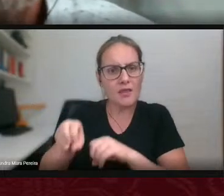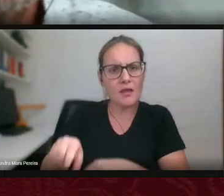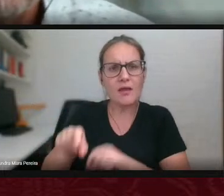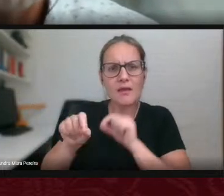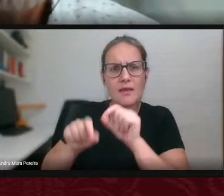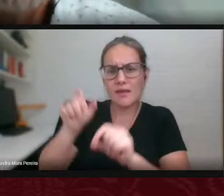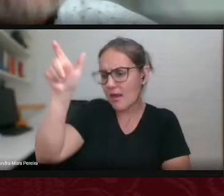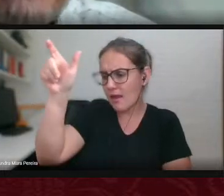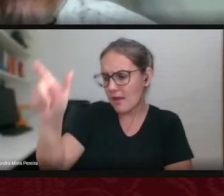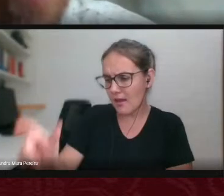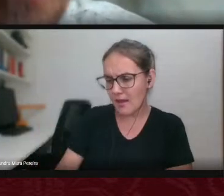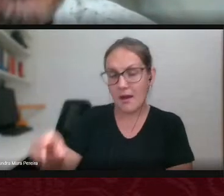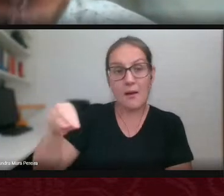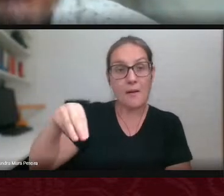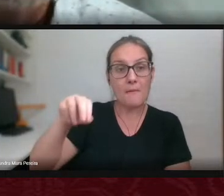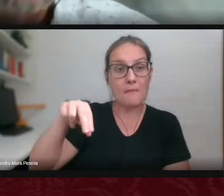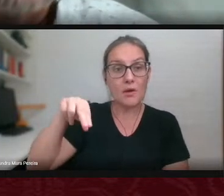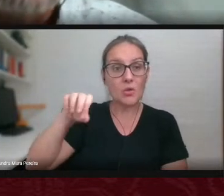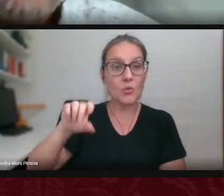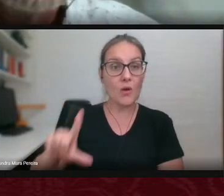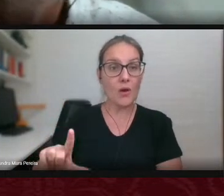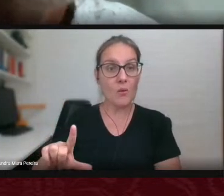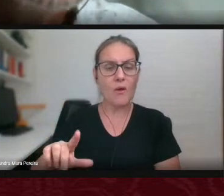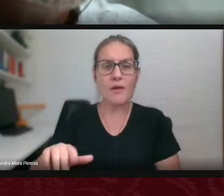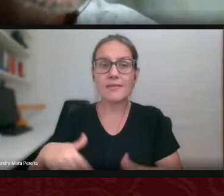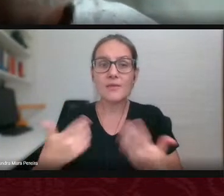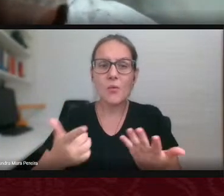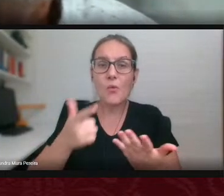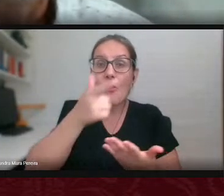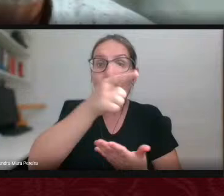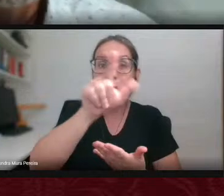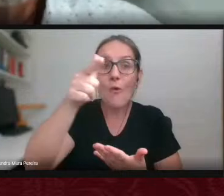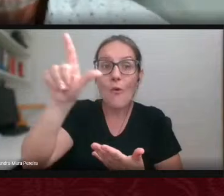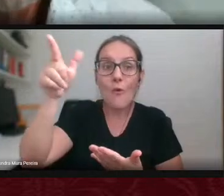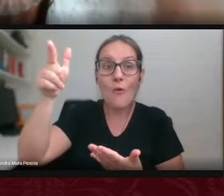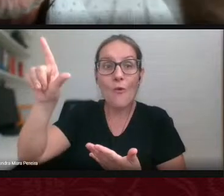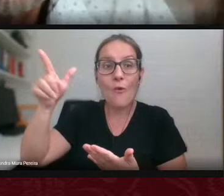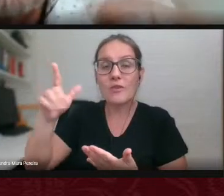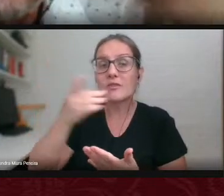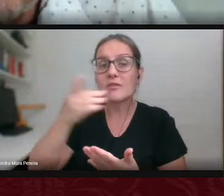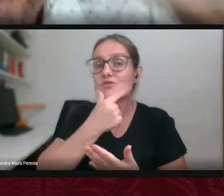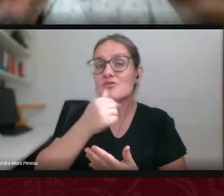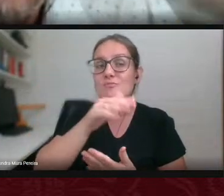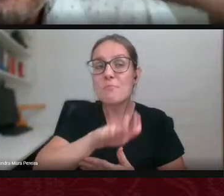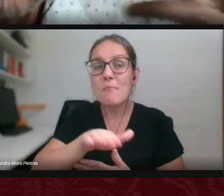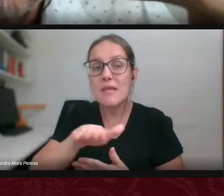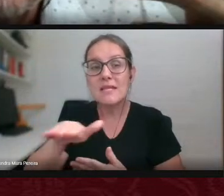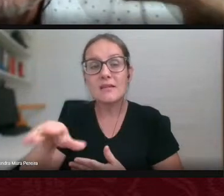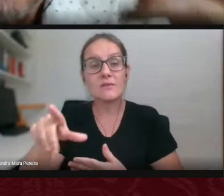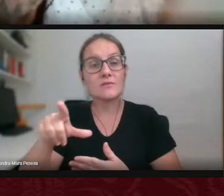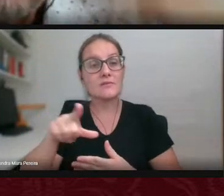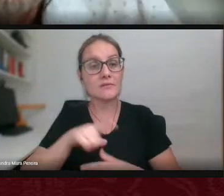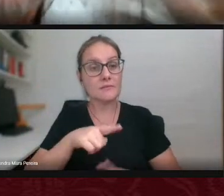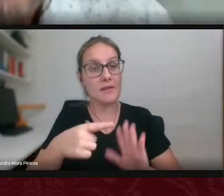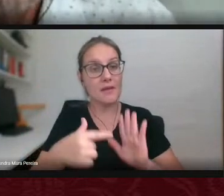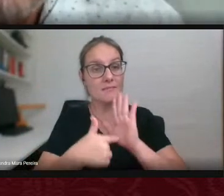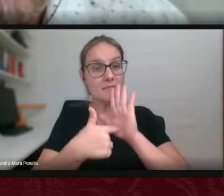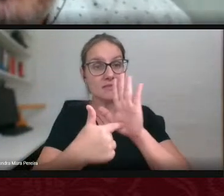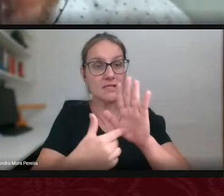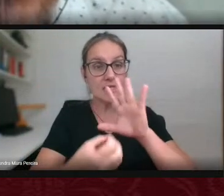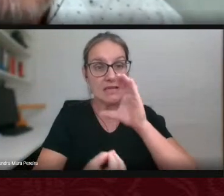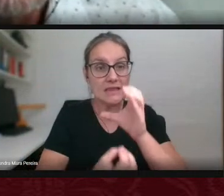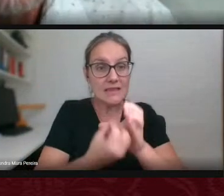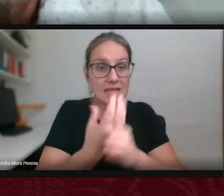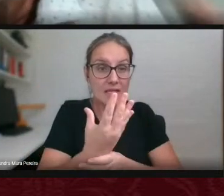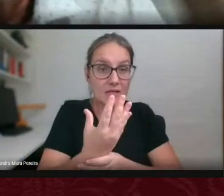de Barros mas também quais são os manuais meninos que aparecem na poesia do